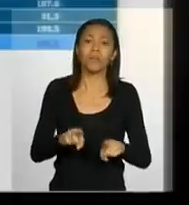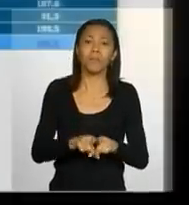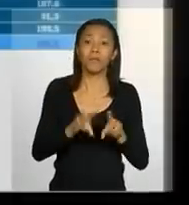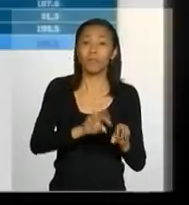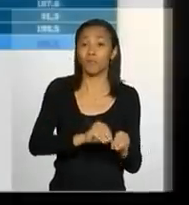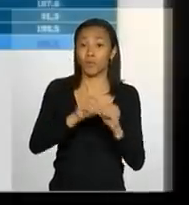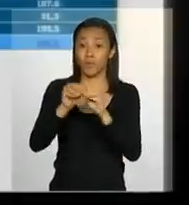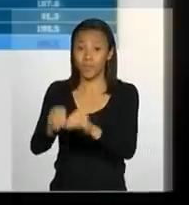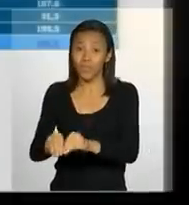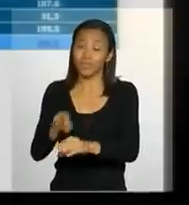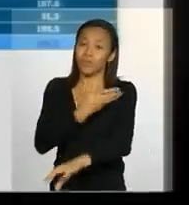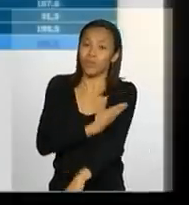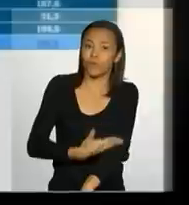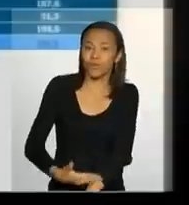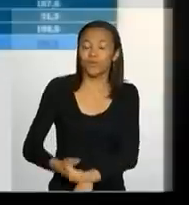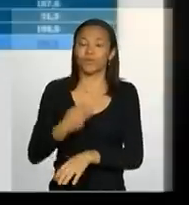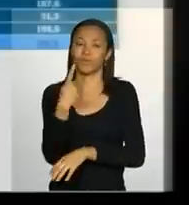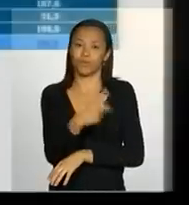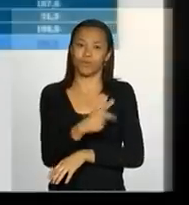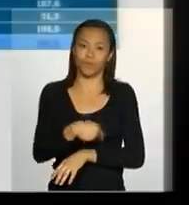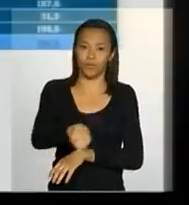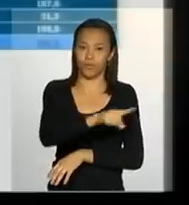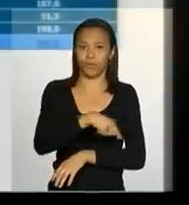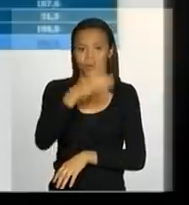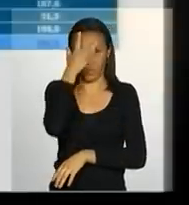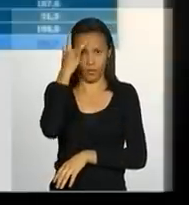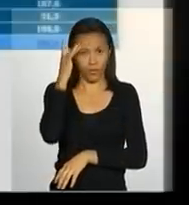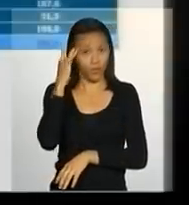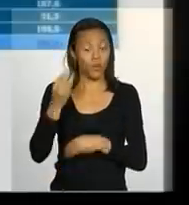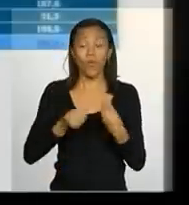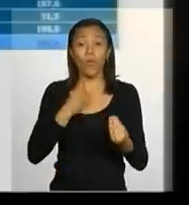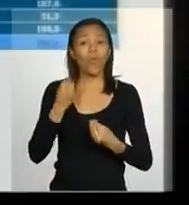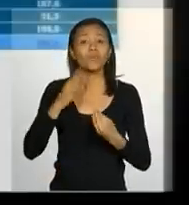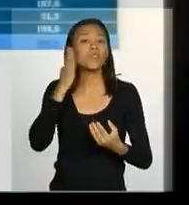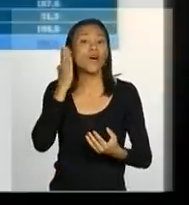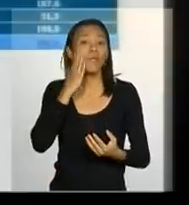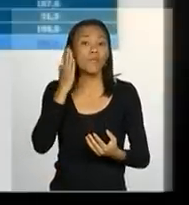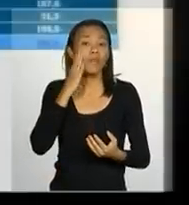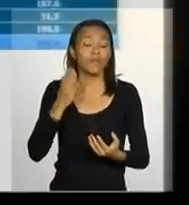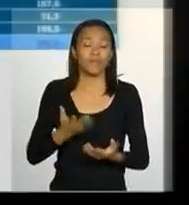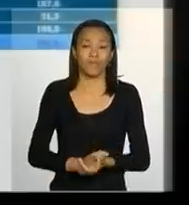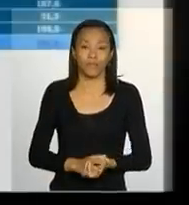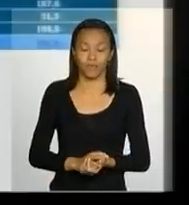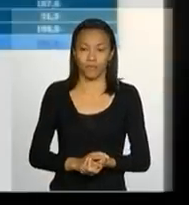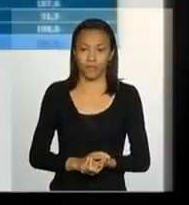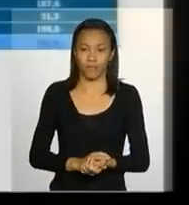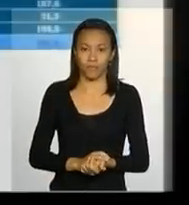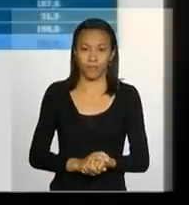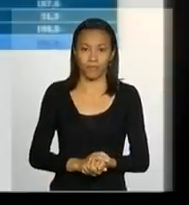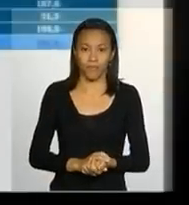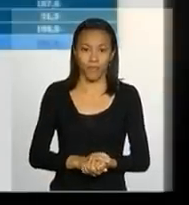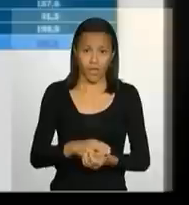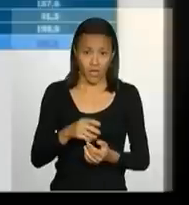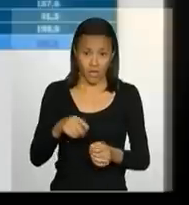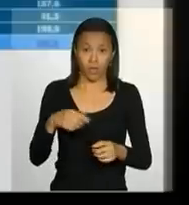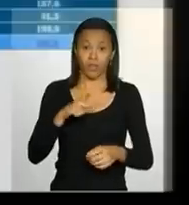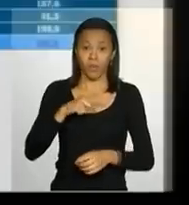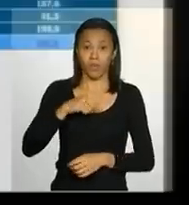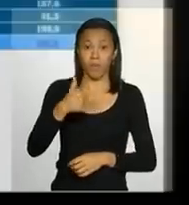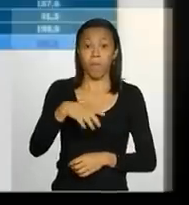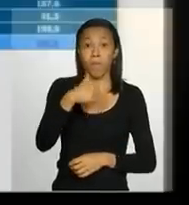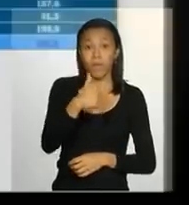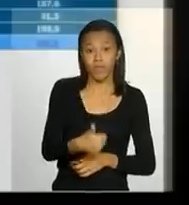mudança de comportamento e de hábito a como lidar com os desastres naturais. Então, temos aí também mais 116